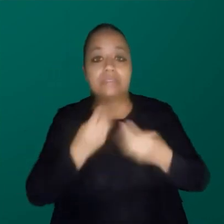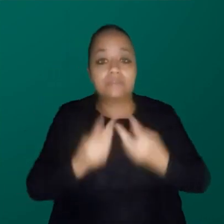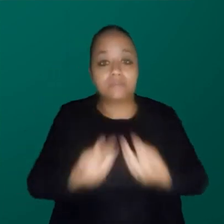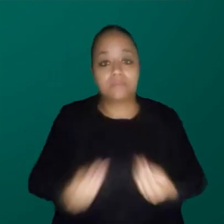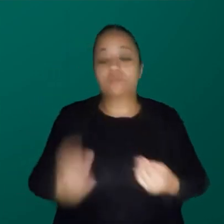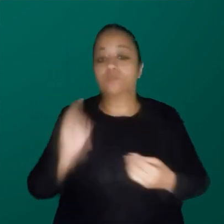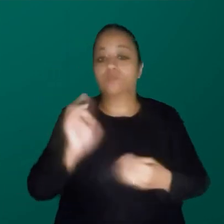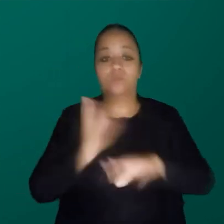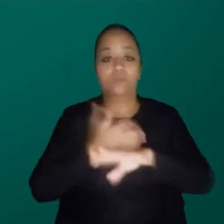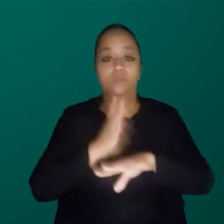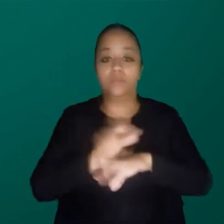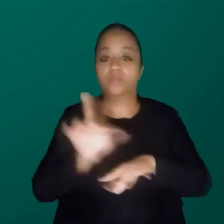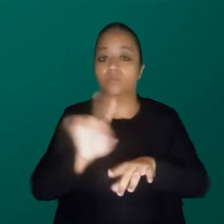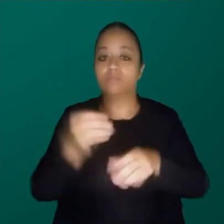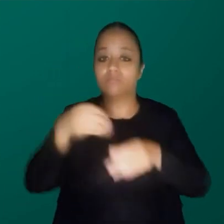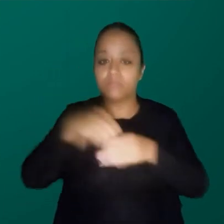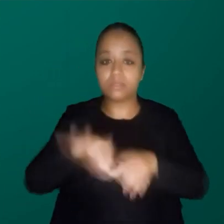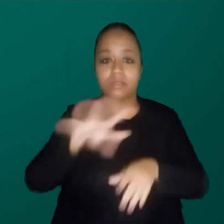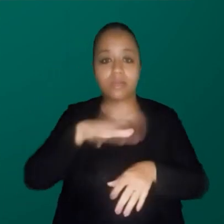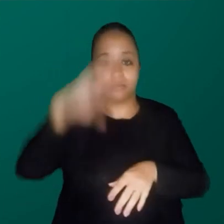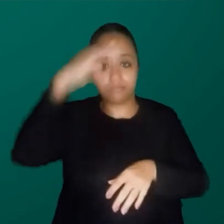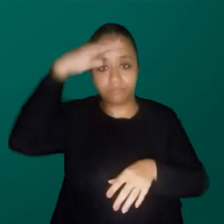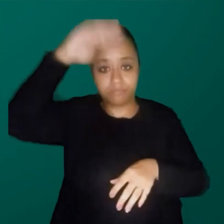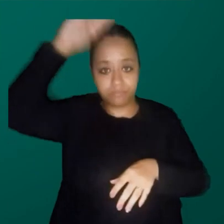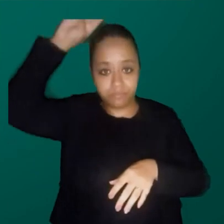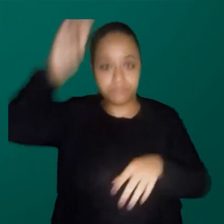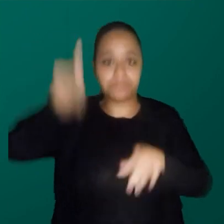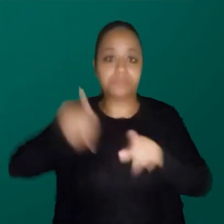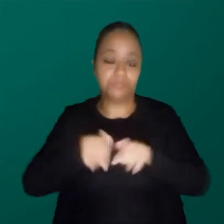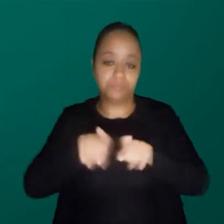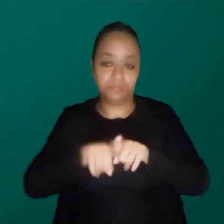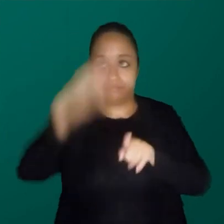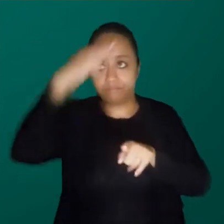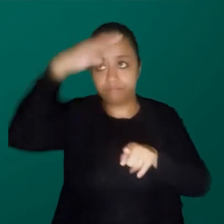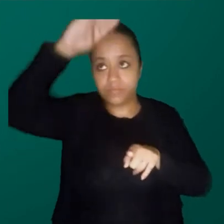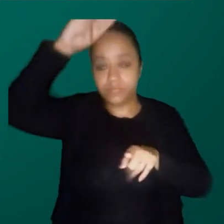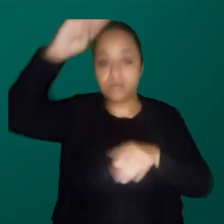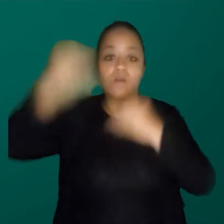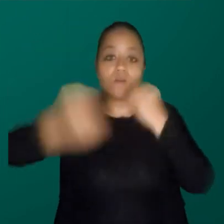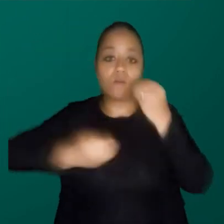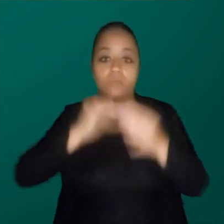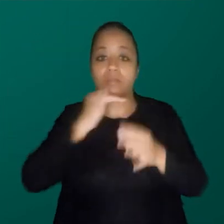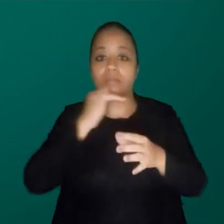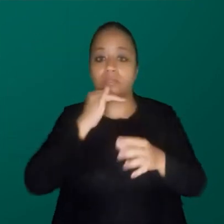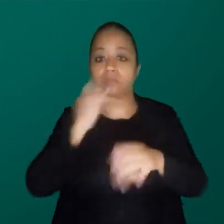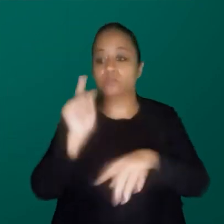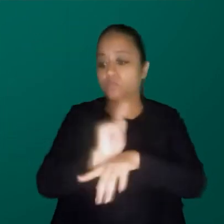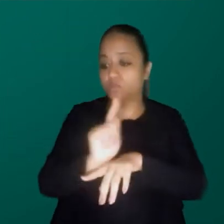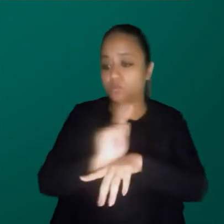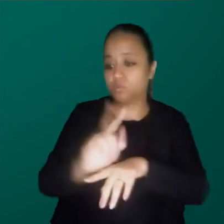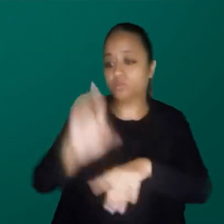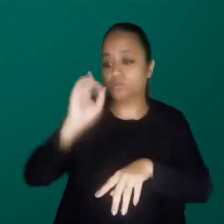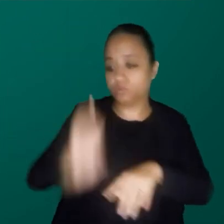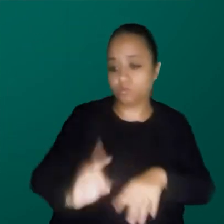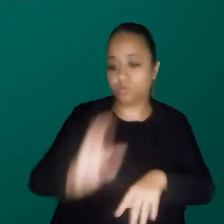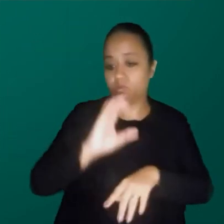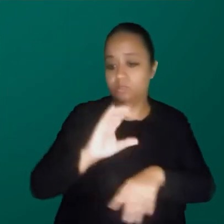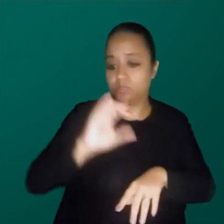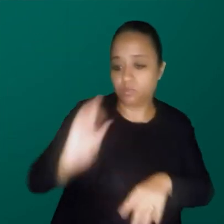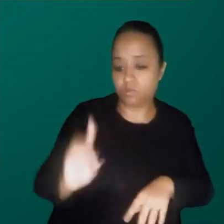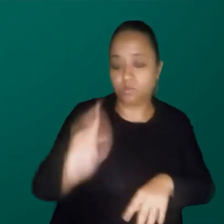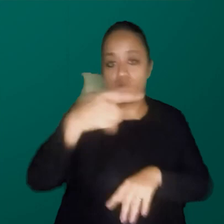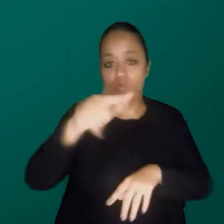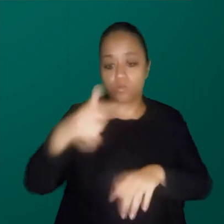na prática, mas dentro da academia propriamente. Como é que a gente sensibiliza, por exemplo, os nossos gestores, os nossos coordenadores,